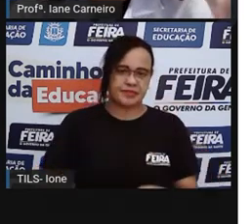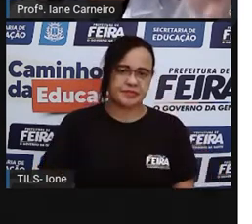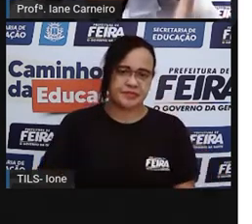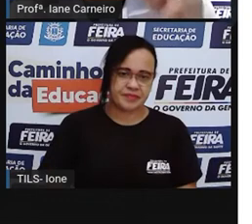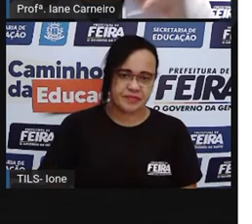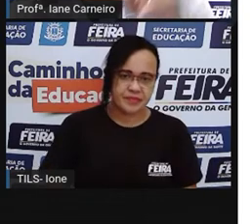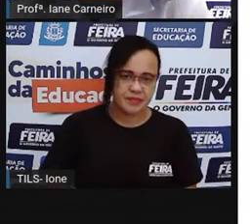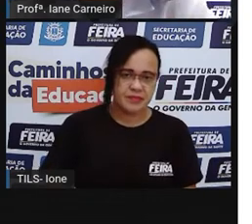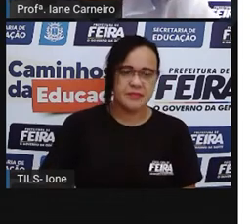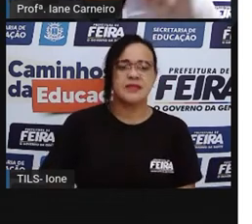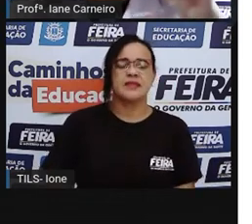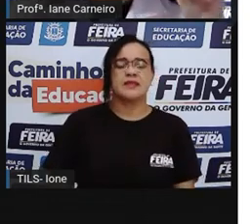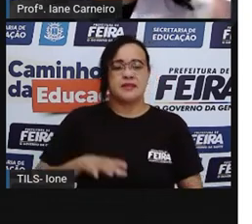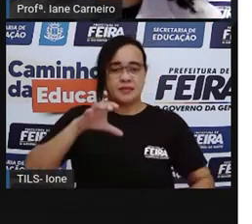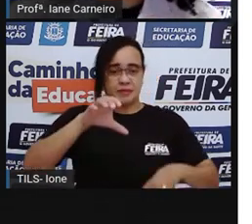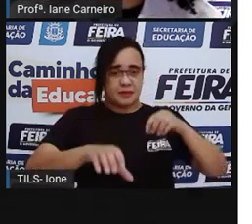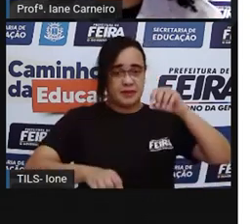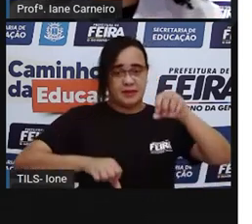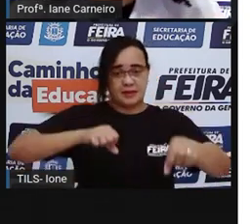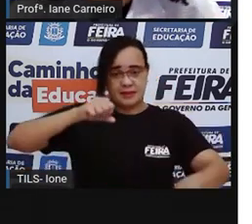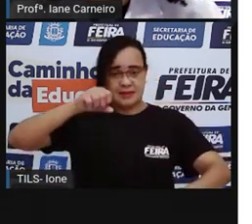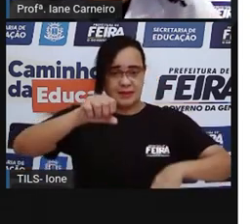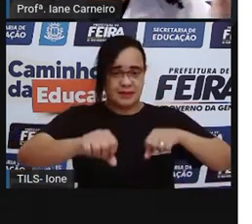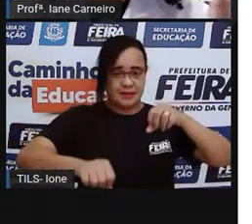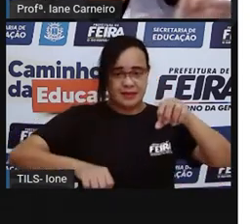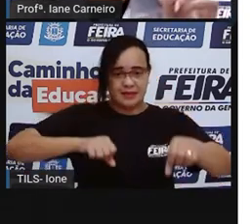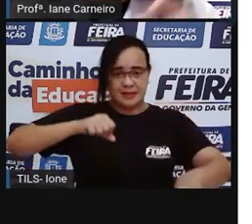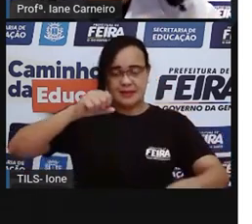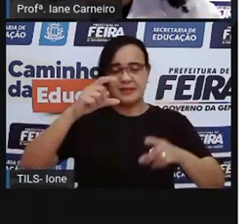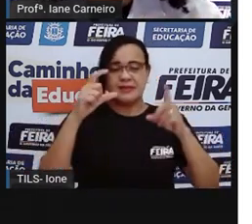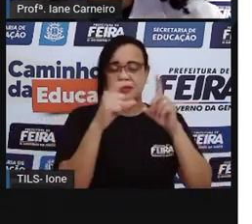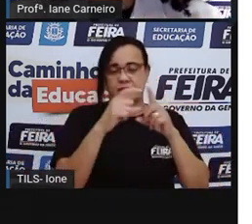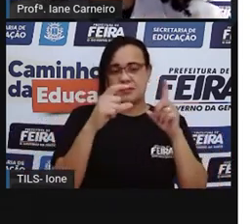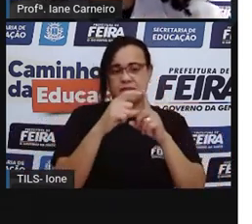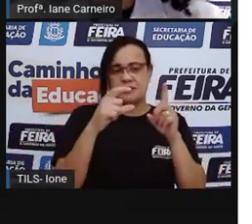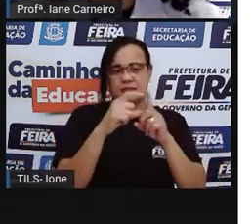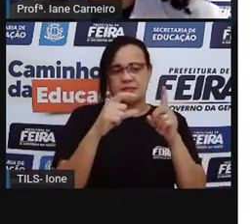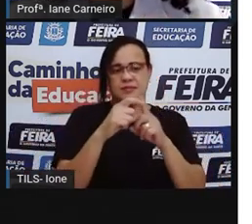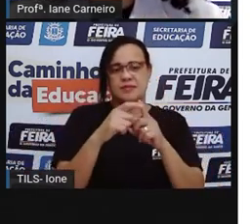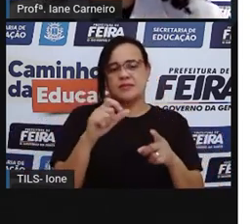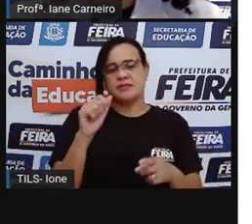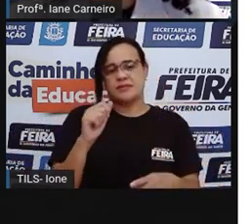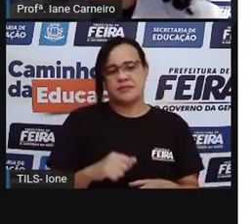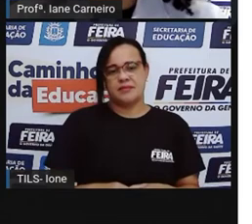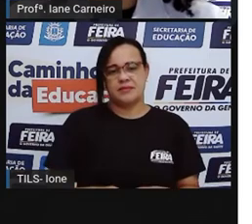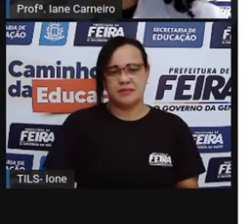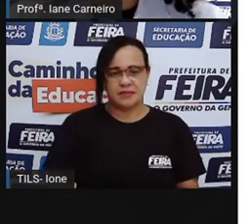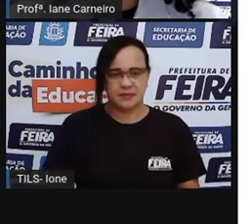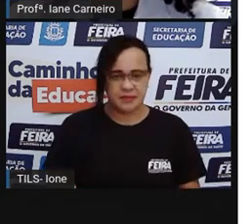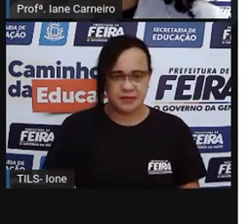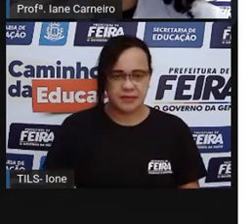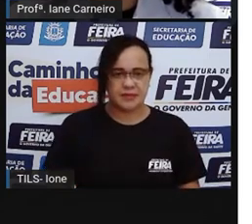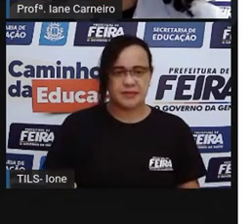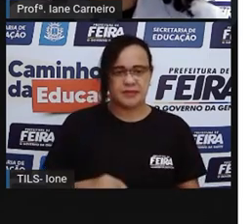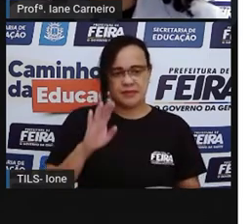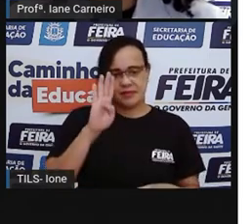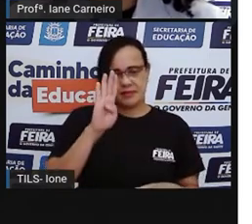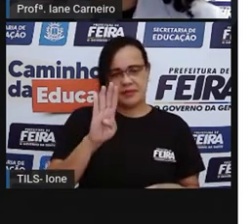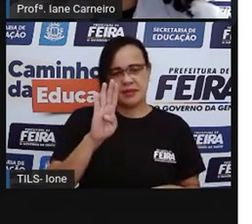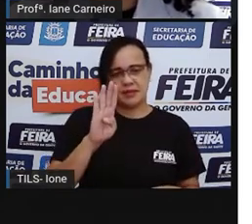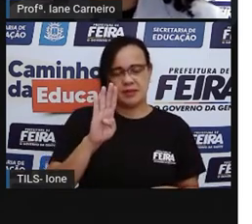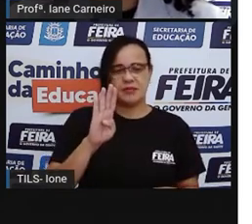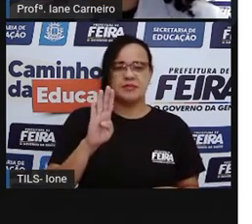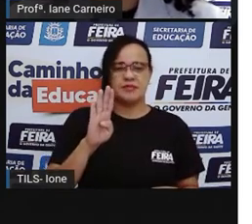bicicleta. É uma palavra só e termina com a letra A. Essa aqui, ó, começa com B, mas tem